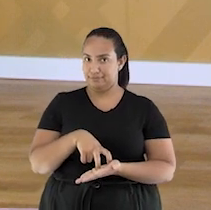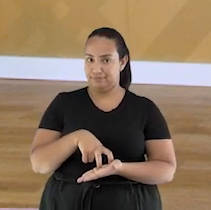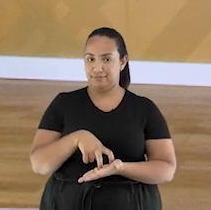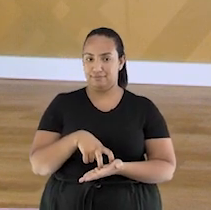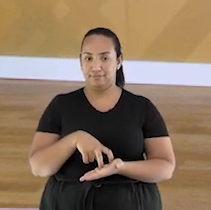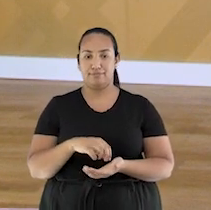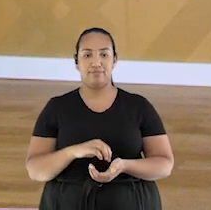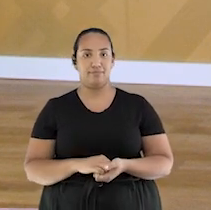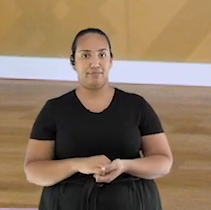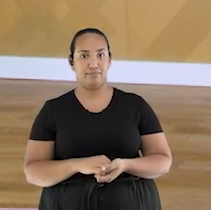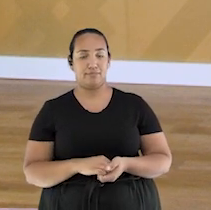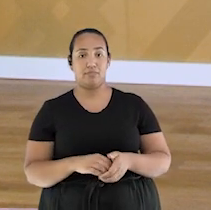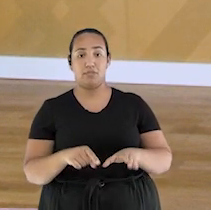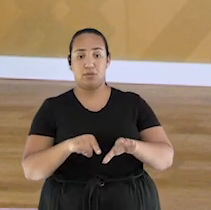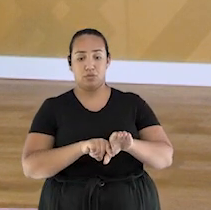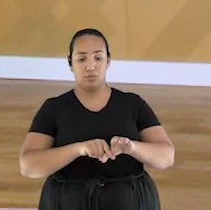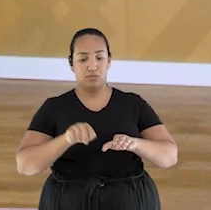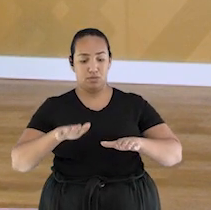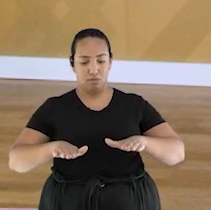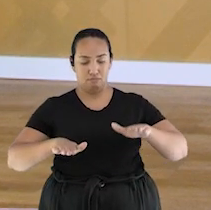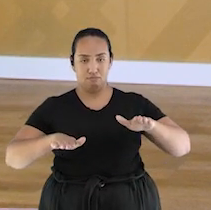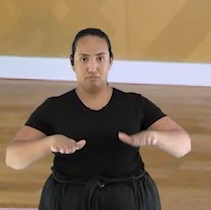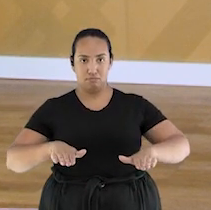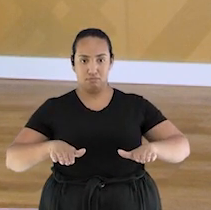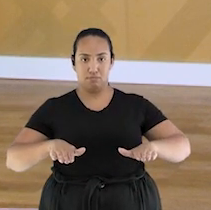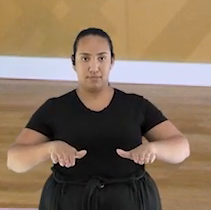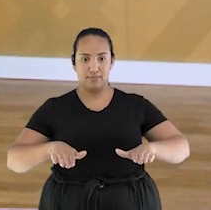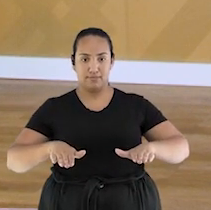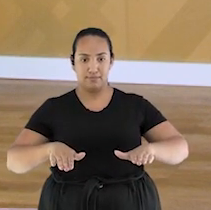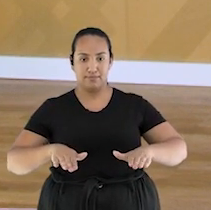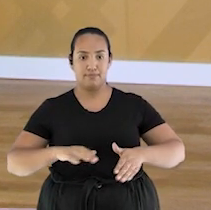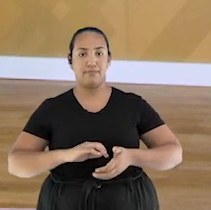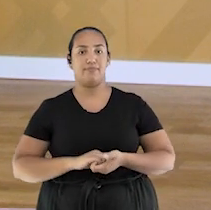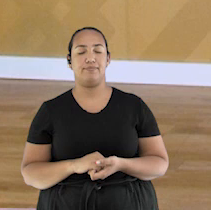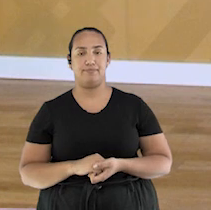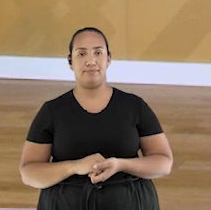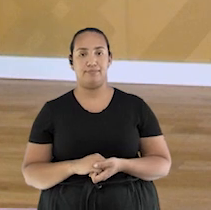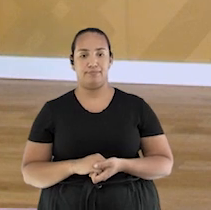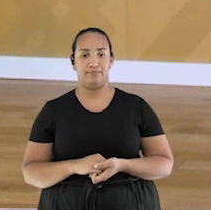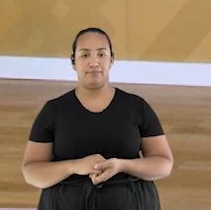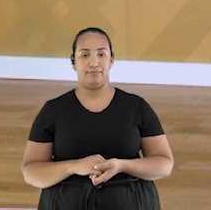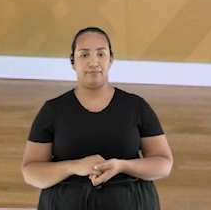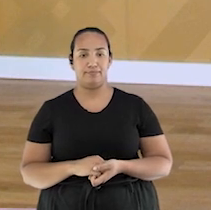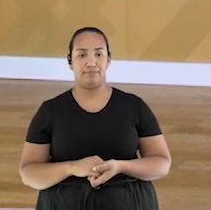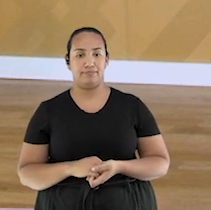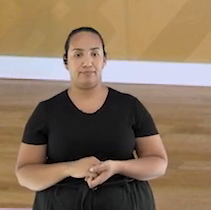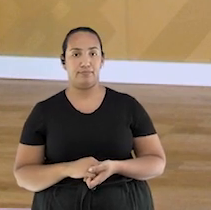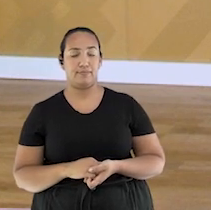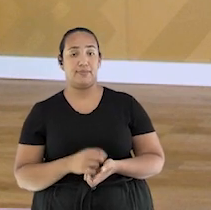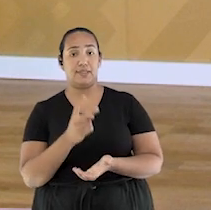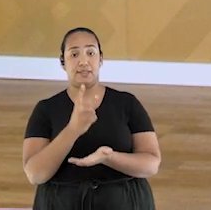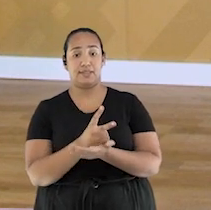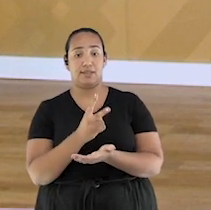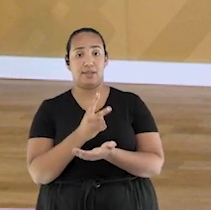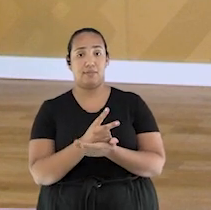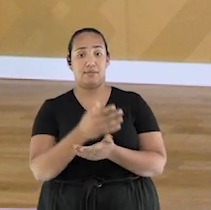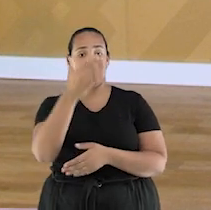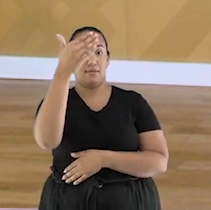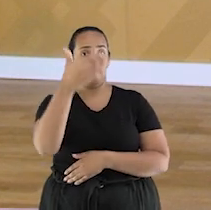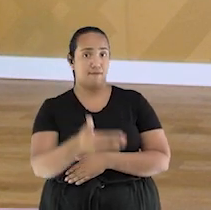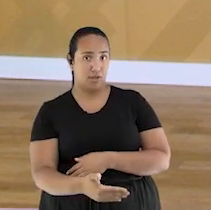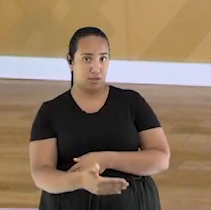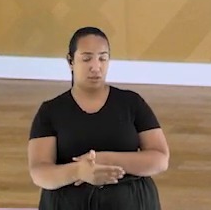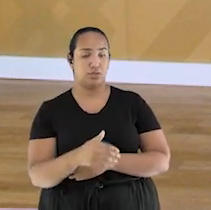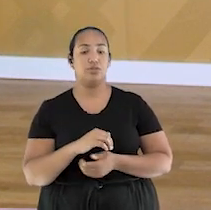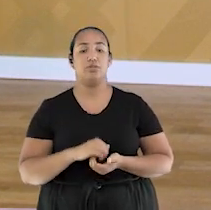pés ficam paralelos ou um ao frente do outro, sempre apontando para a frente. É